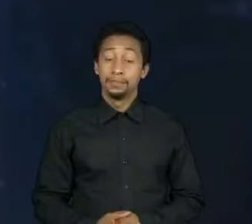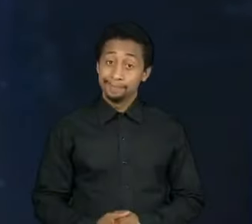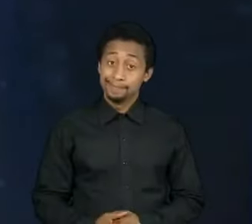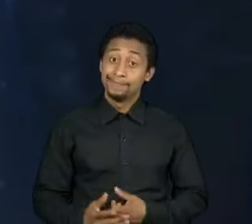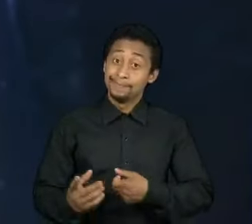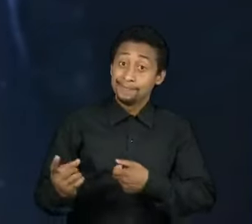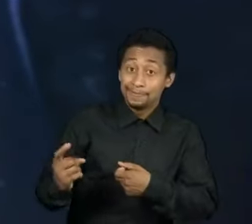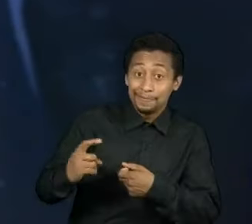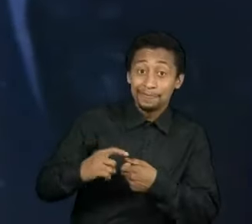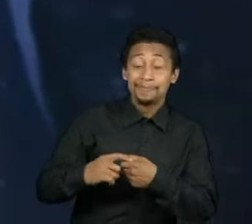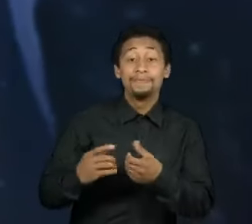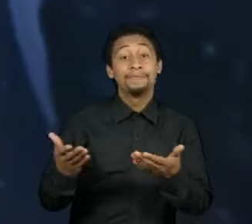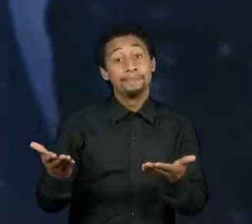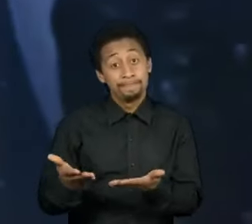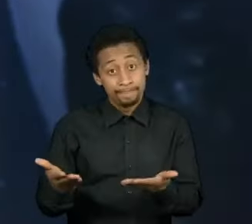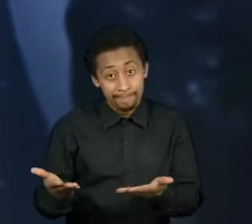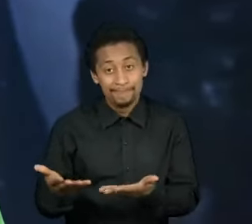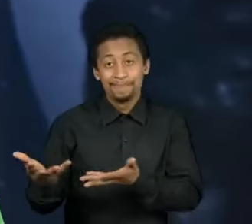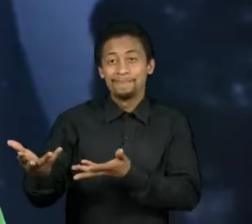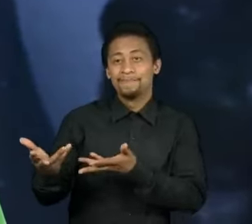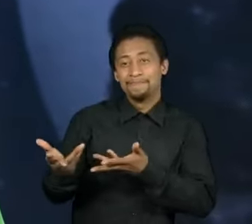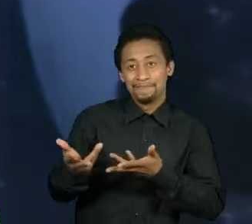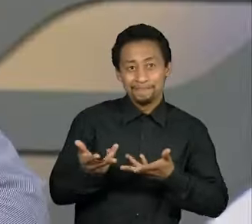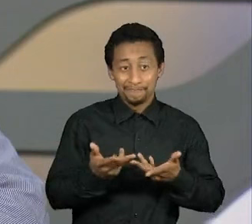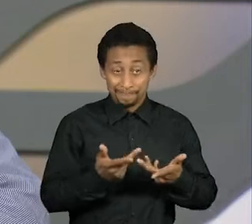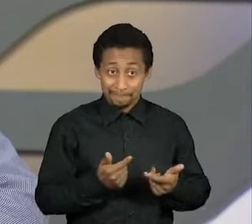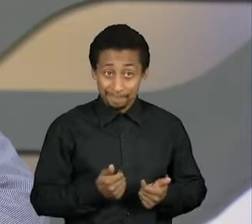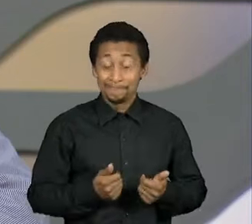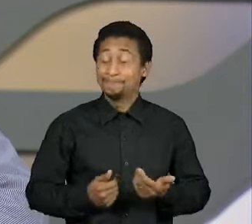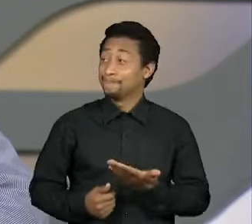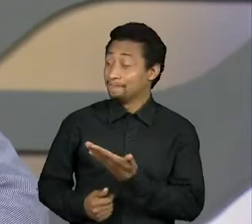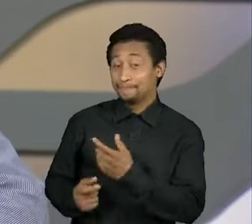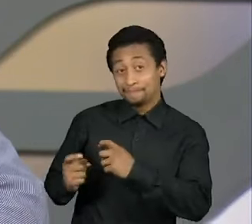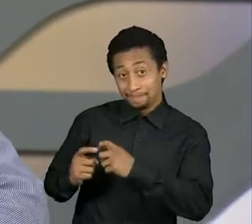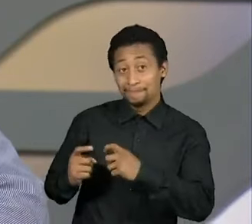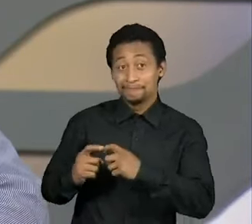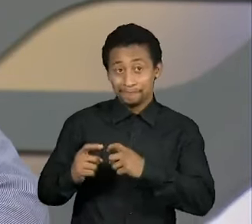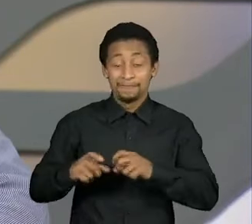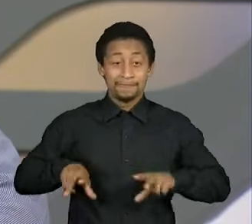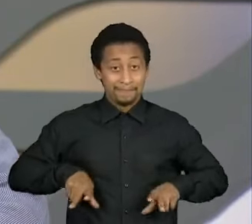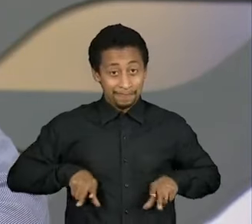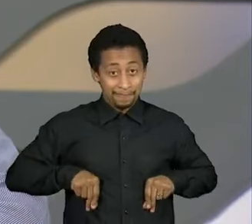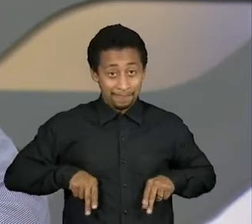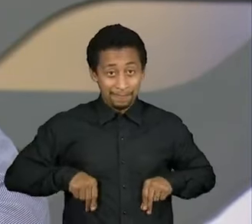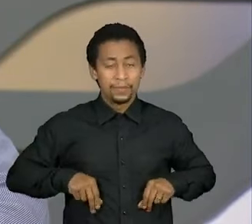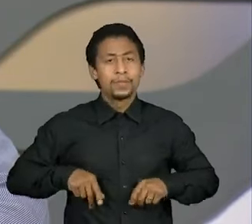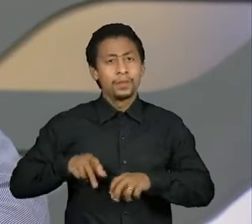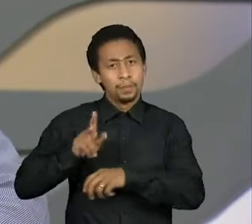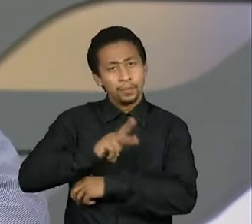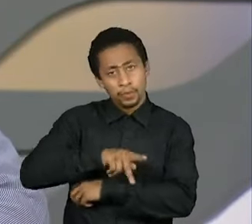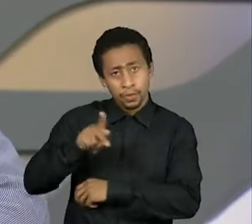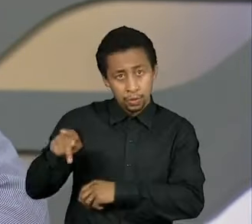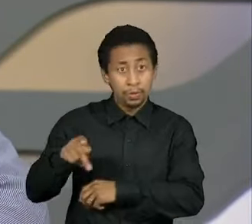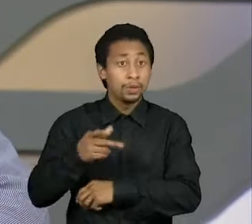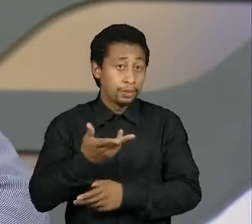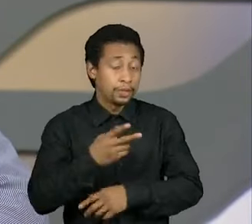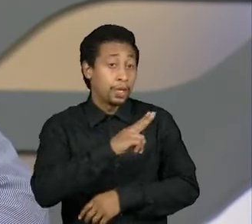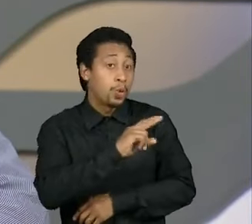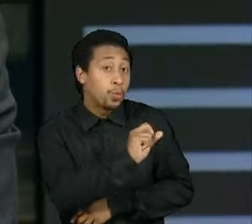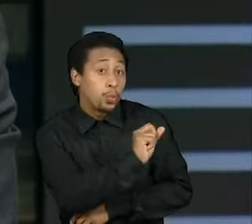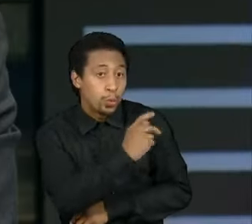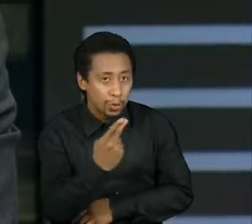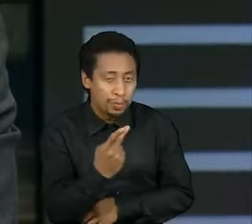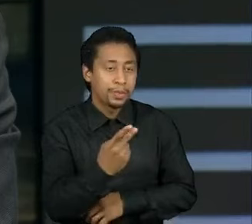Estamos de volta e agora com a presença dos nossos comentaristas, o médico-sanitarista Gonzalo Vecina Neto, professor da Faculdade de Saúde Pública da